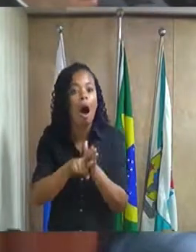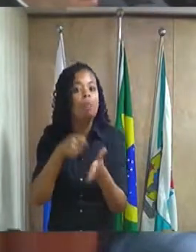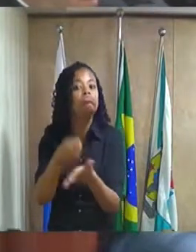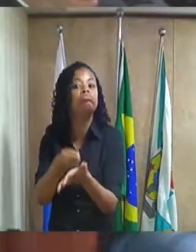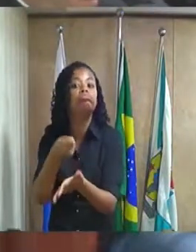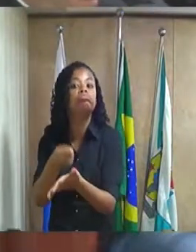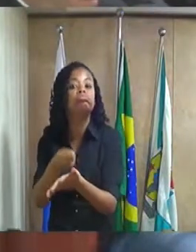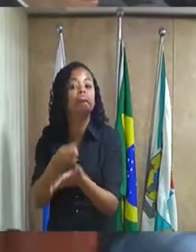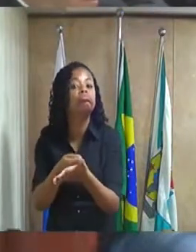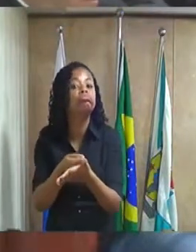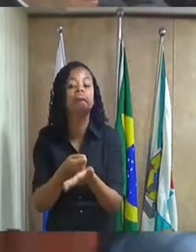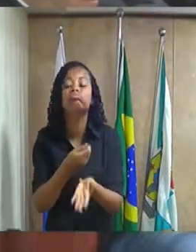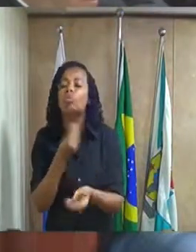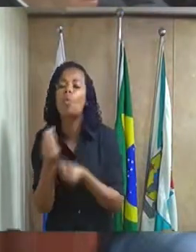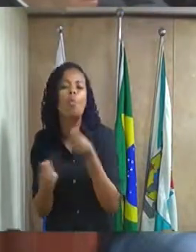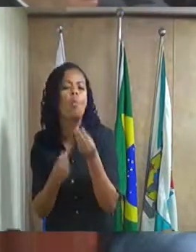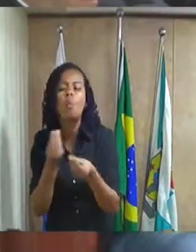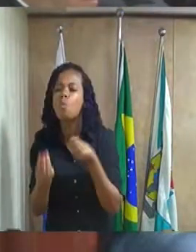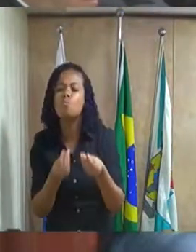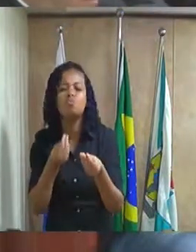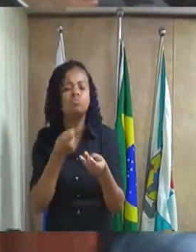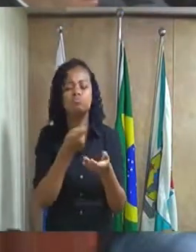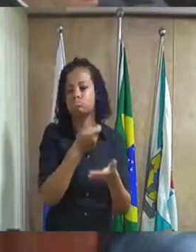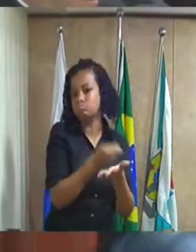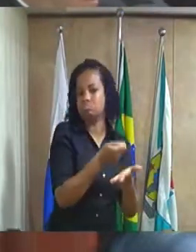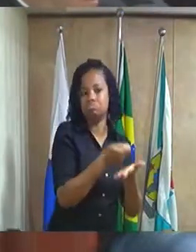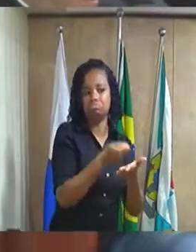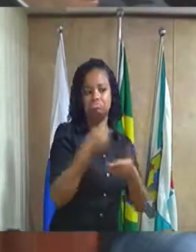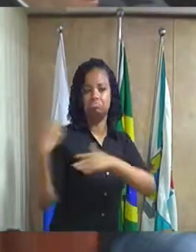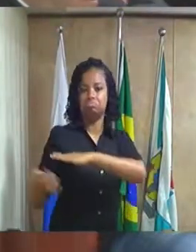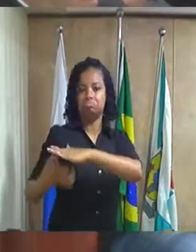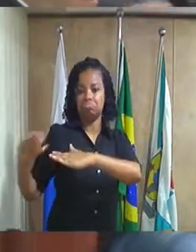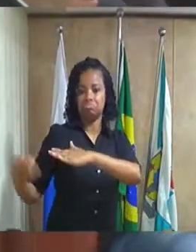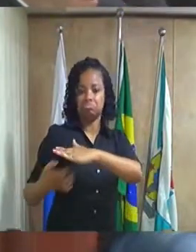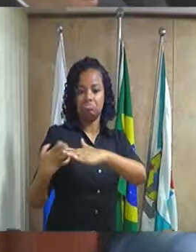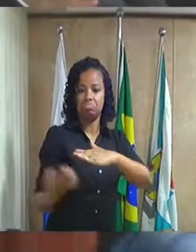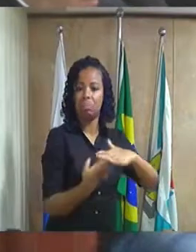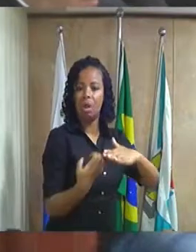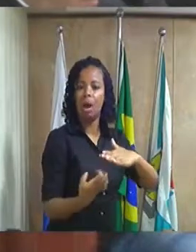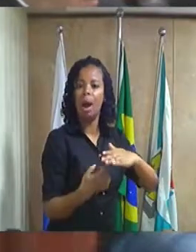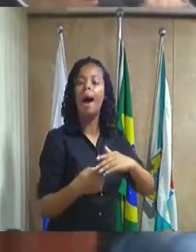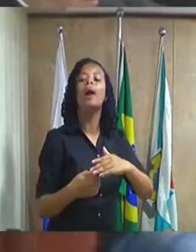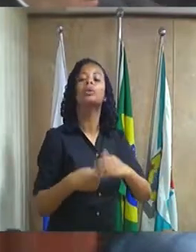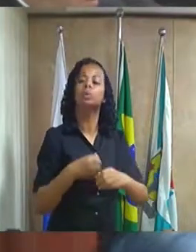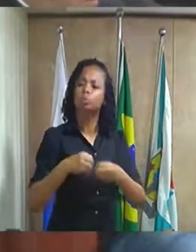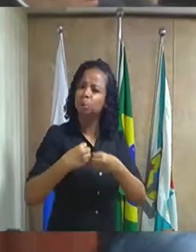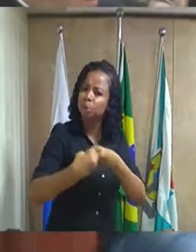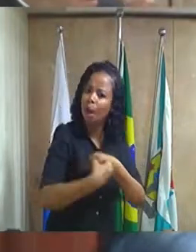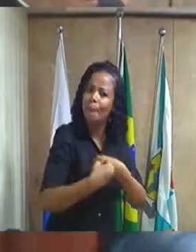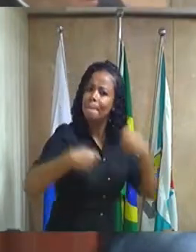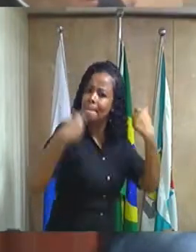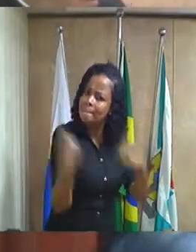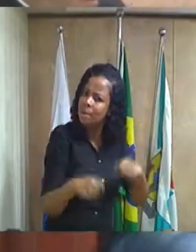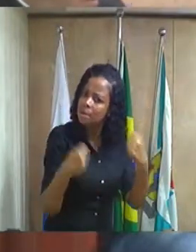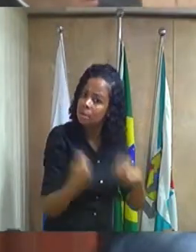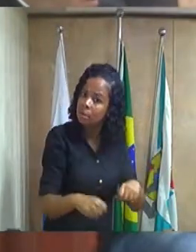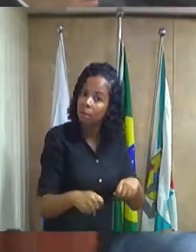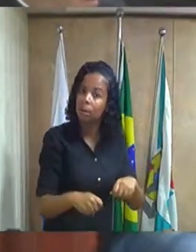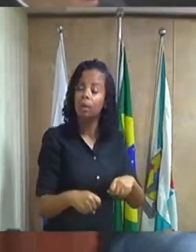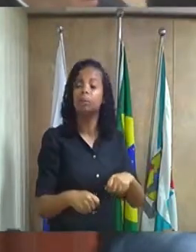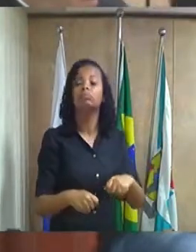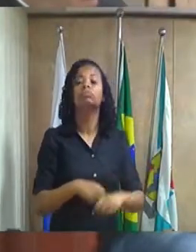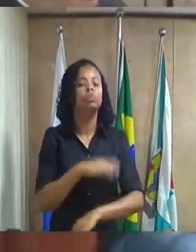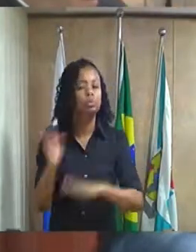veículos para cobrar dessas empresas que a municipalidade precisa e necessita de tocar várias